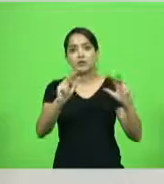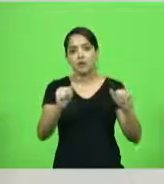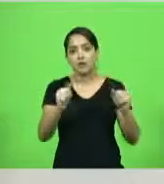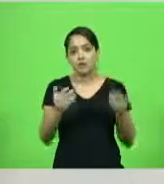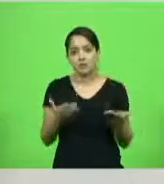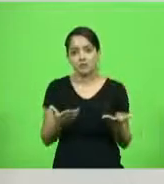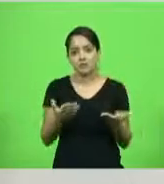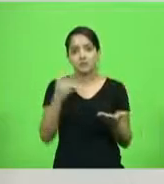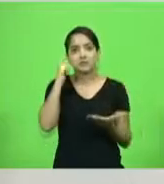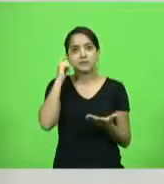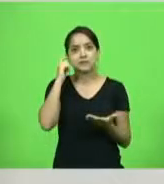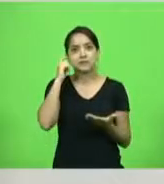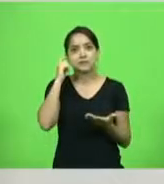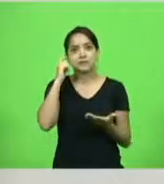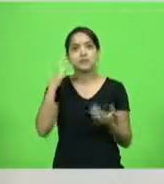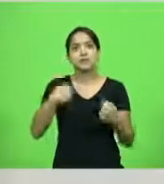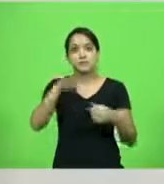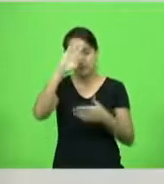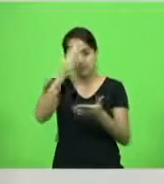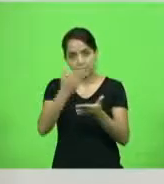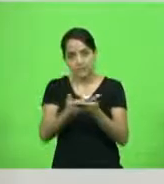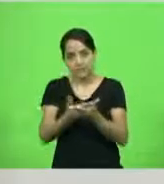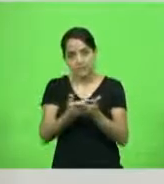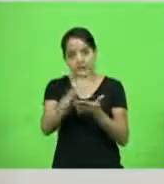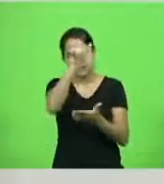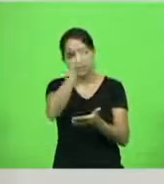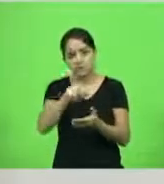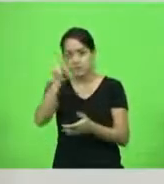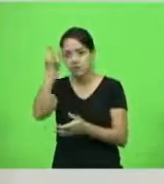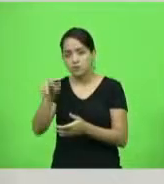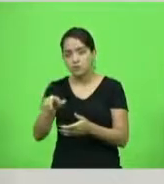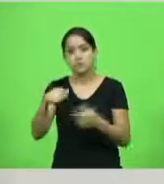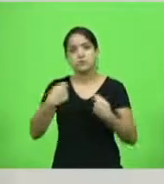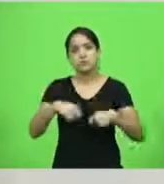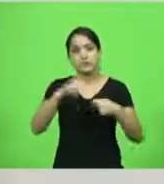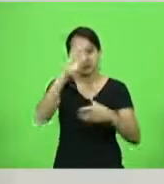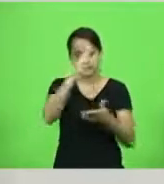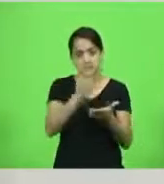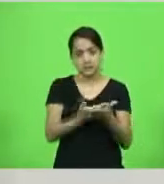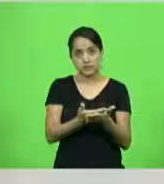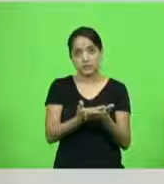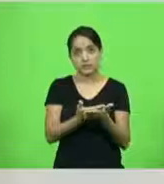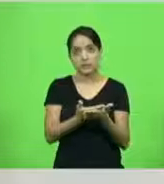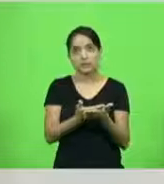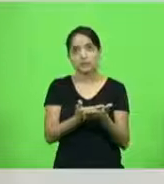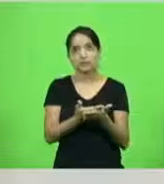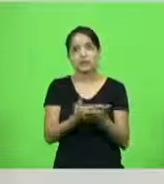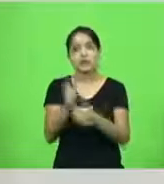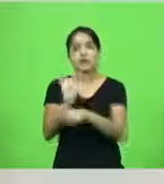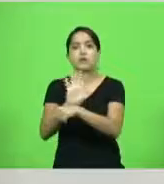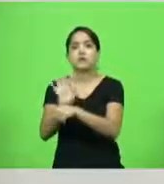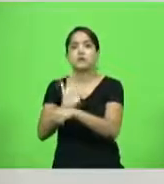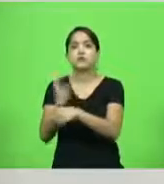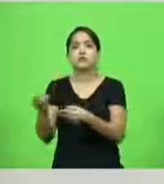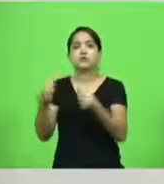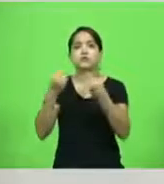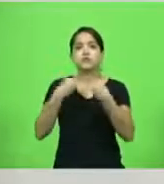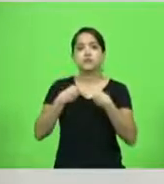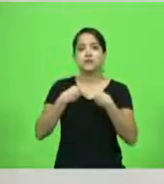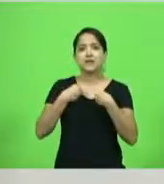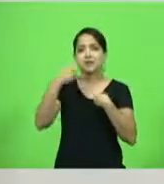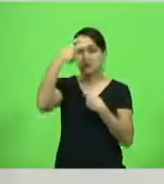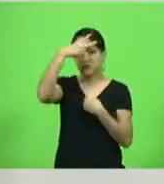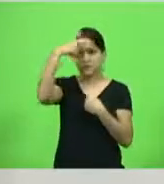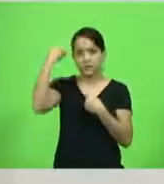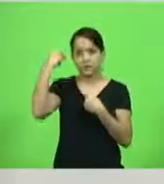a gente tem que falar assim, a tem que dar crédito para as pessoas, a gente tem que acreditar nelas. Recebi o vídeo lá, quando recebi o vídeo do prefeito aqui de